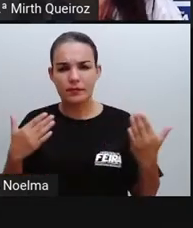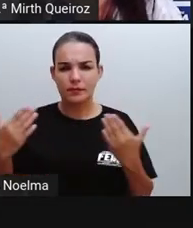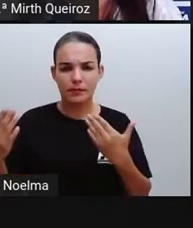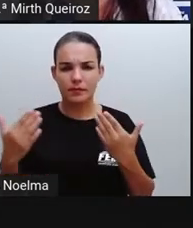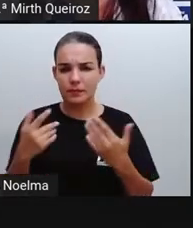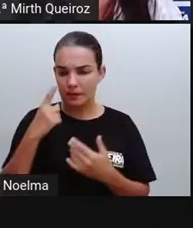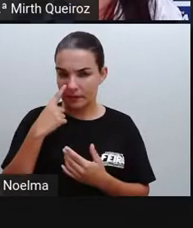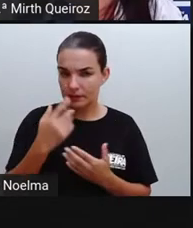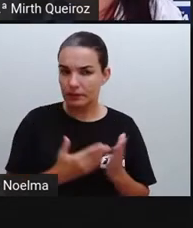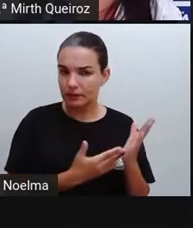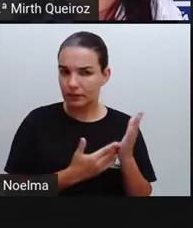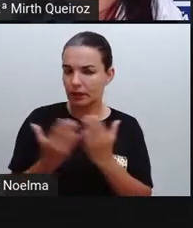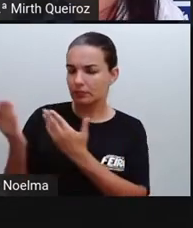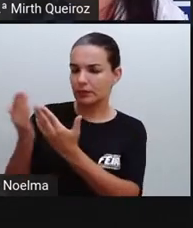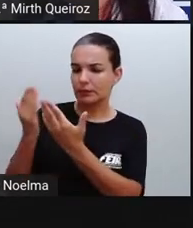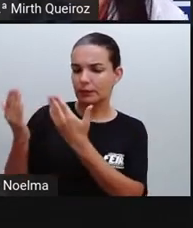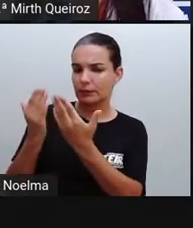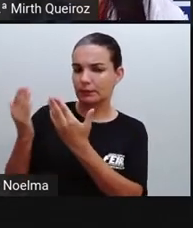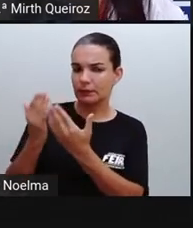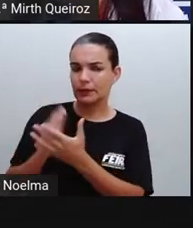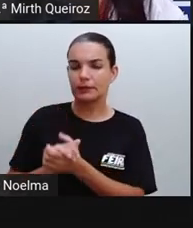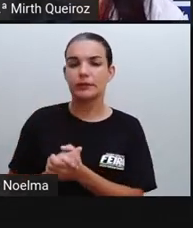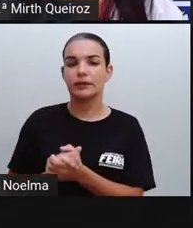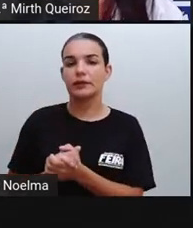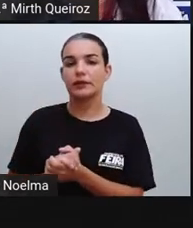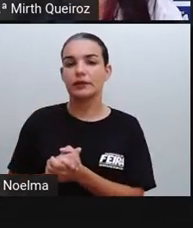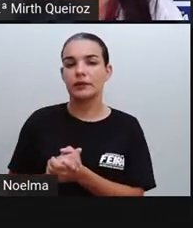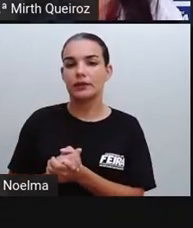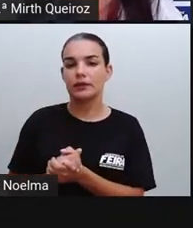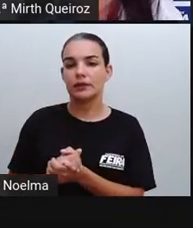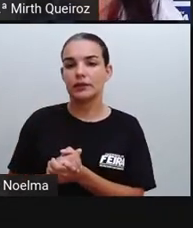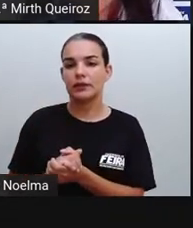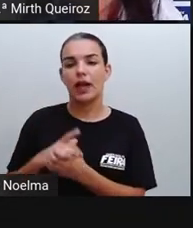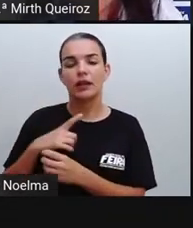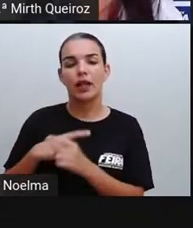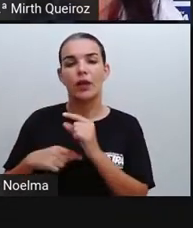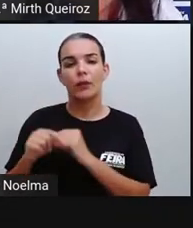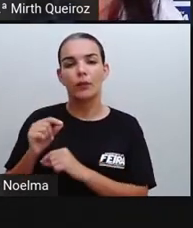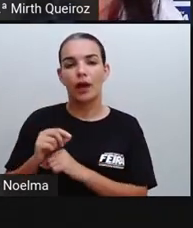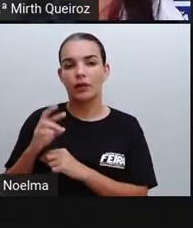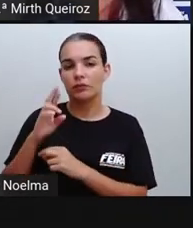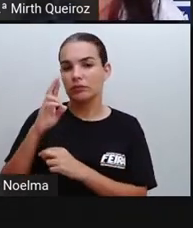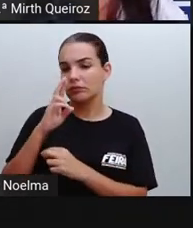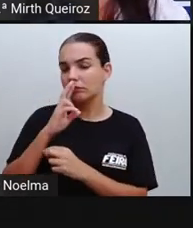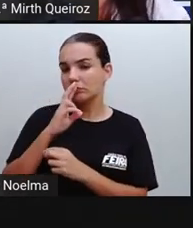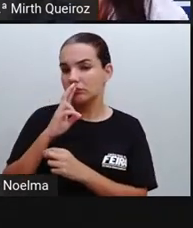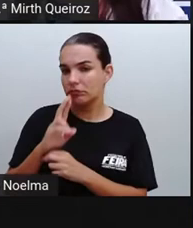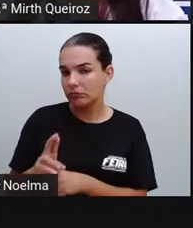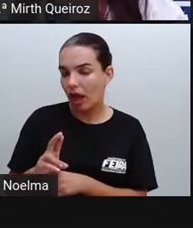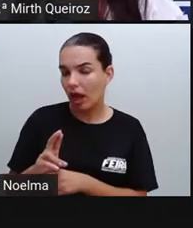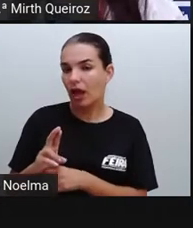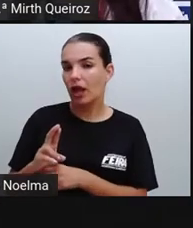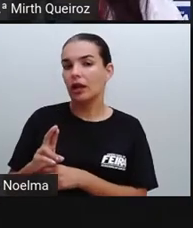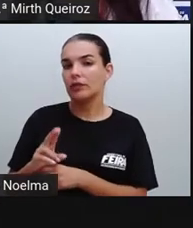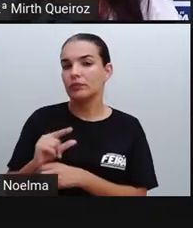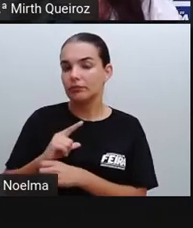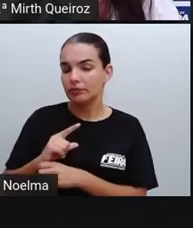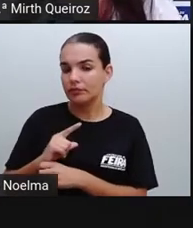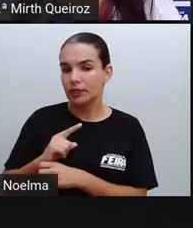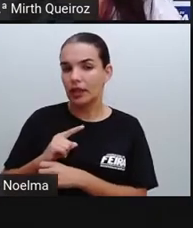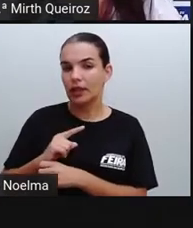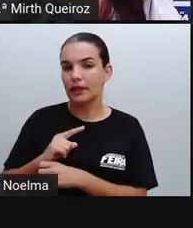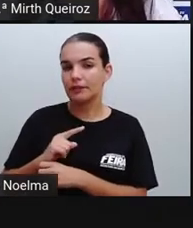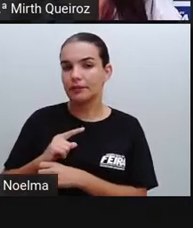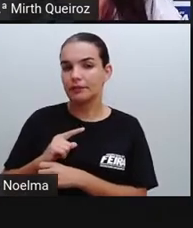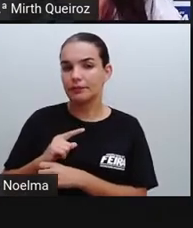de certa forma, o resultado dessa diversidade na liderança, quais os resultados que a gente vai ter aí